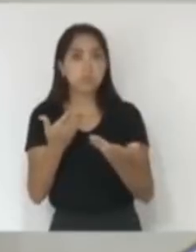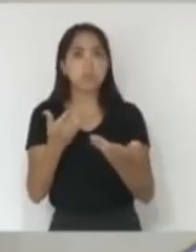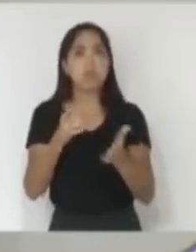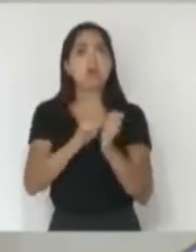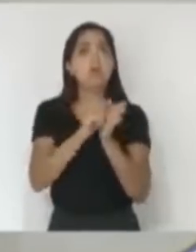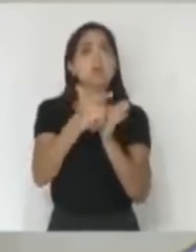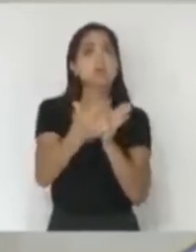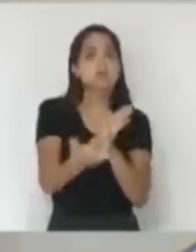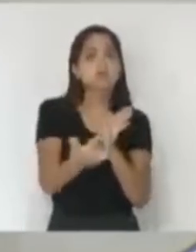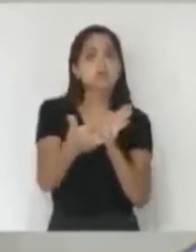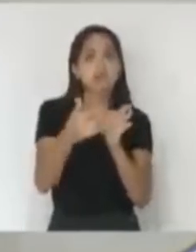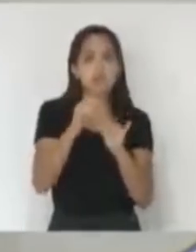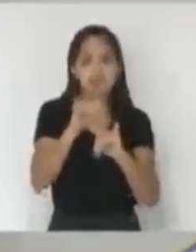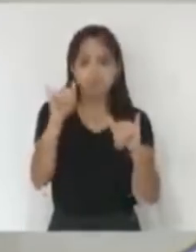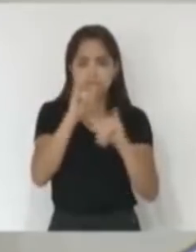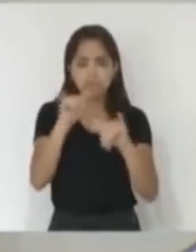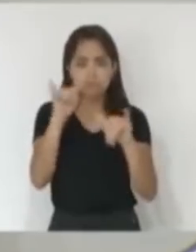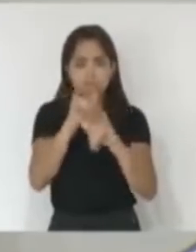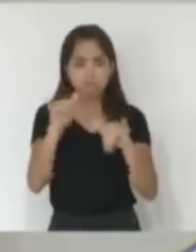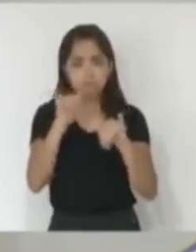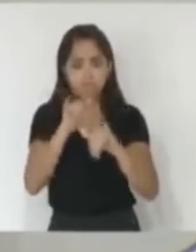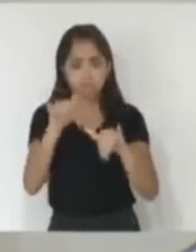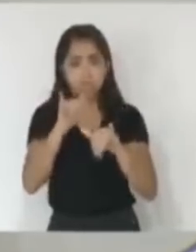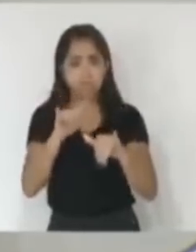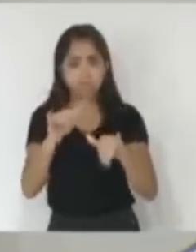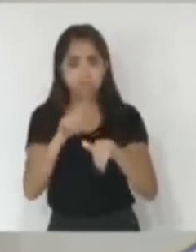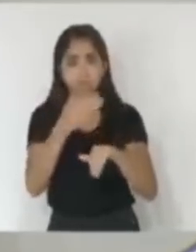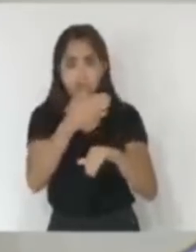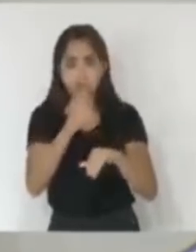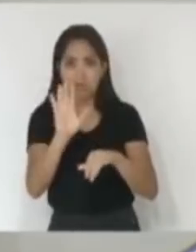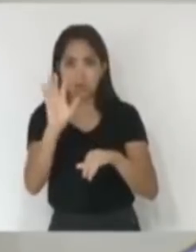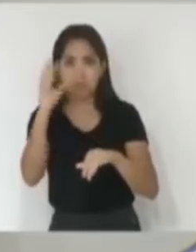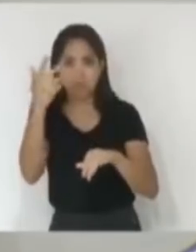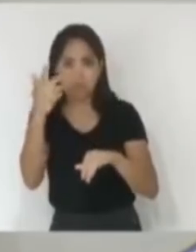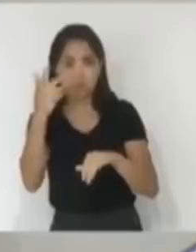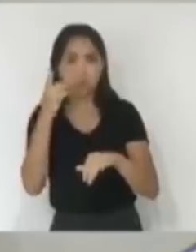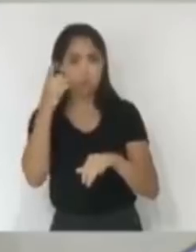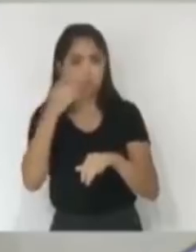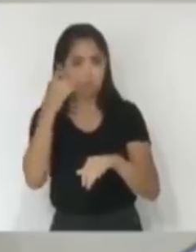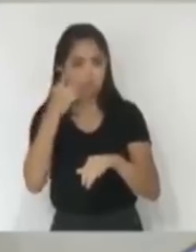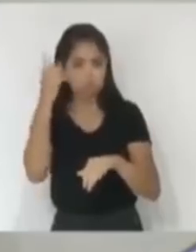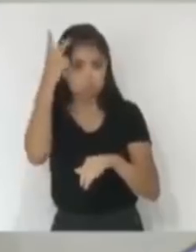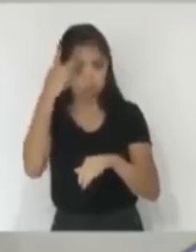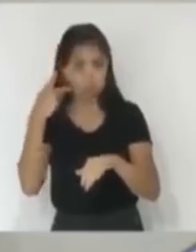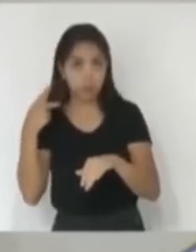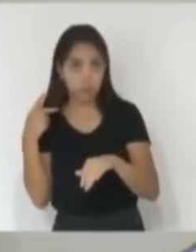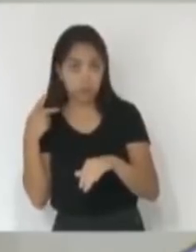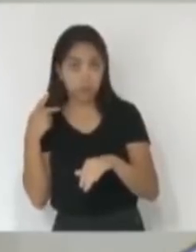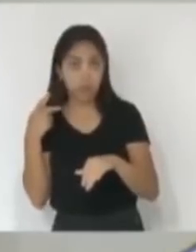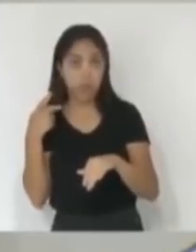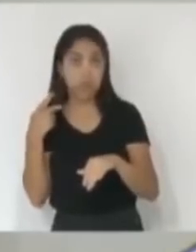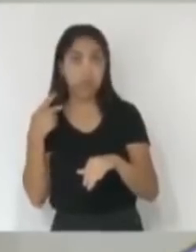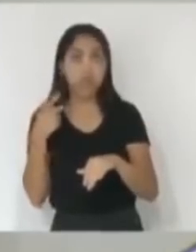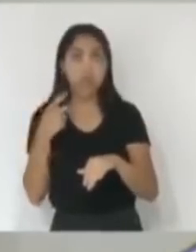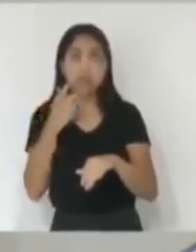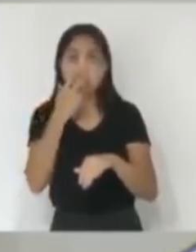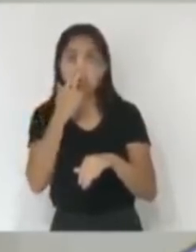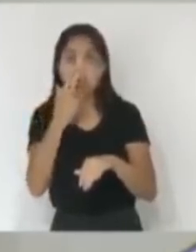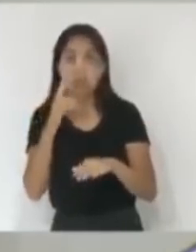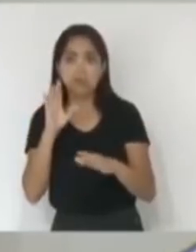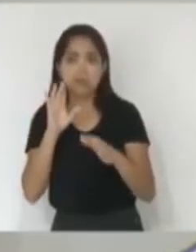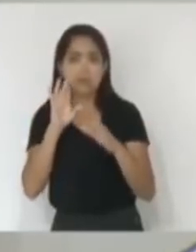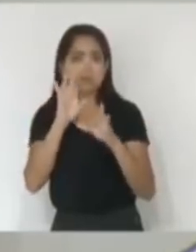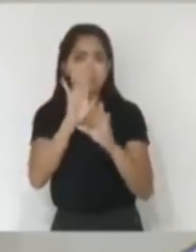noticiar o triste episódio com a deputada Paulinha nesses termos, parece querer colar na polícia militar, como via